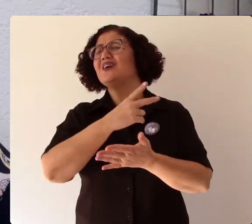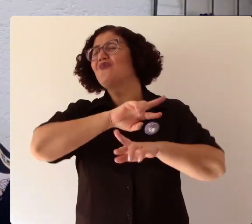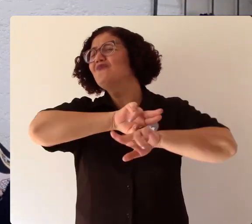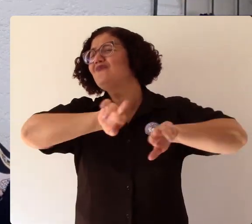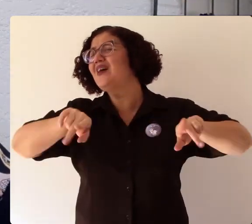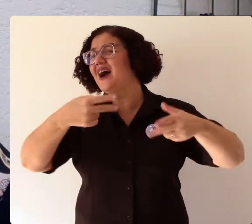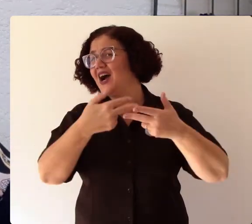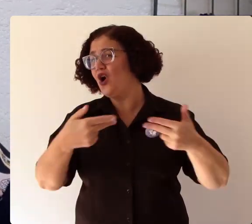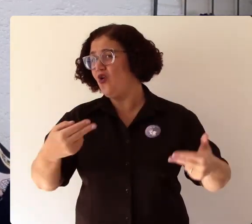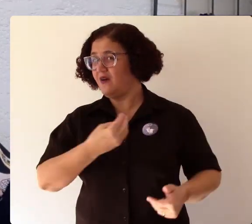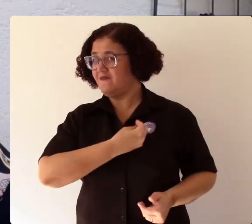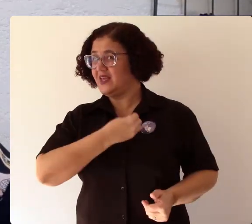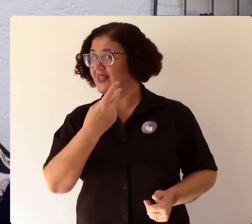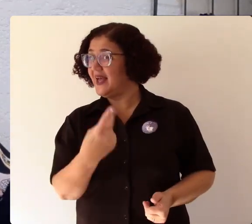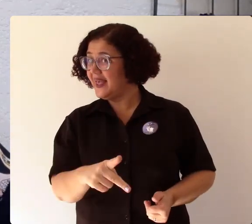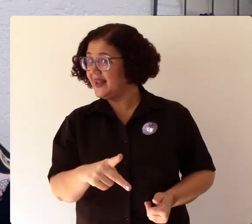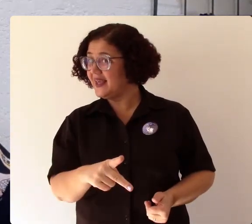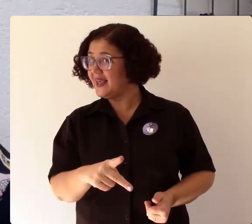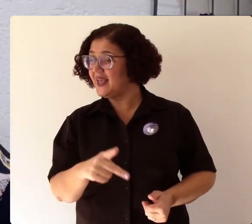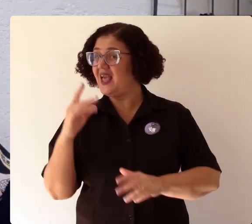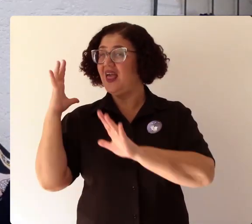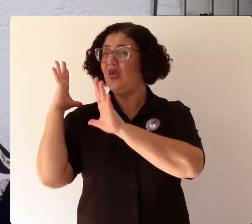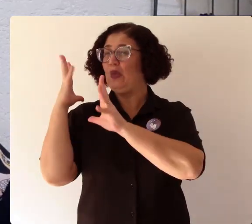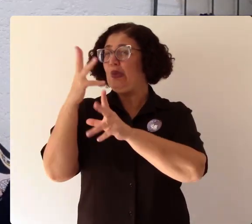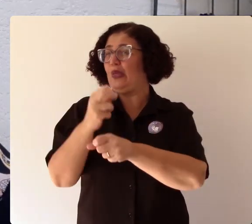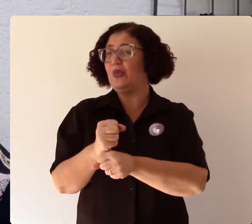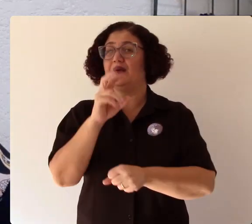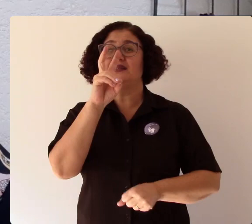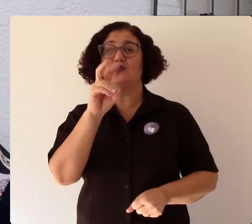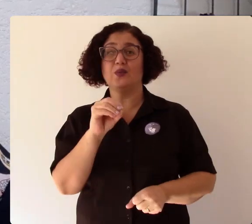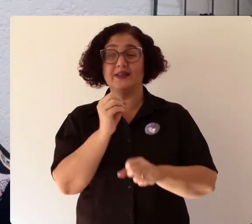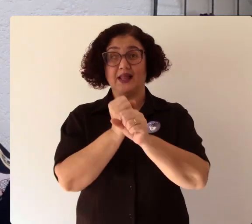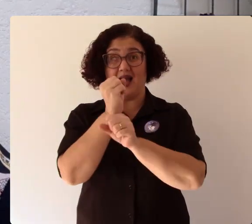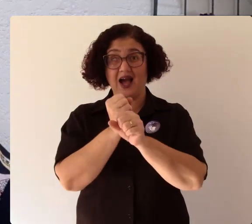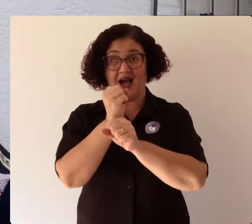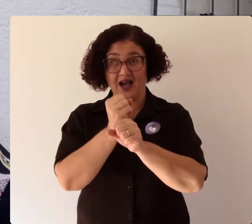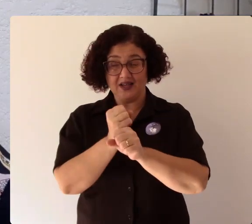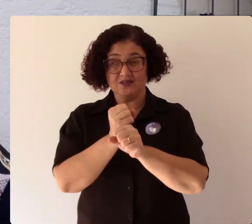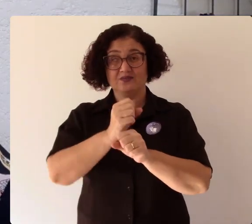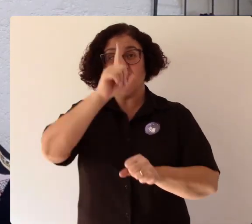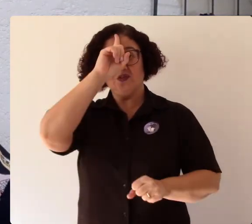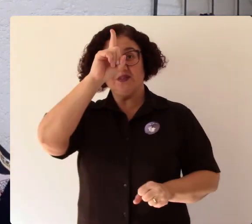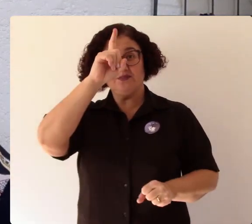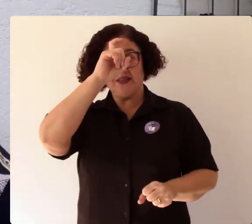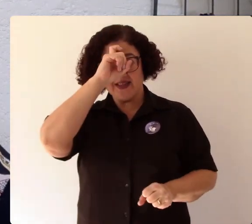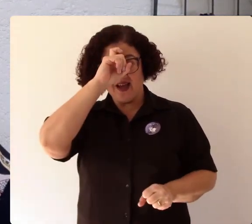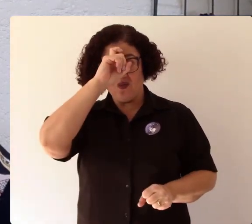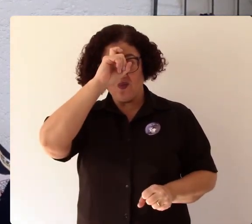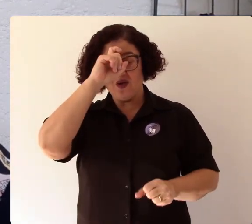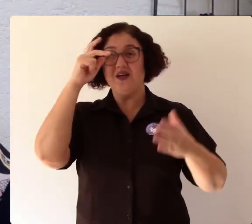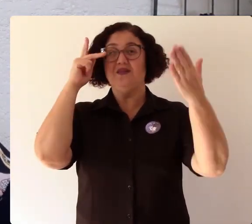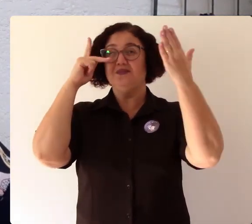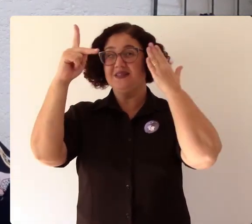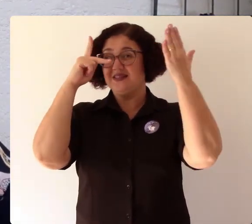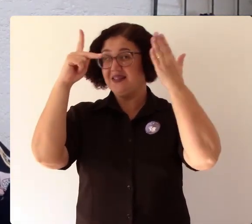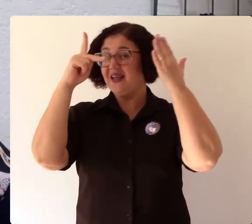passou 50 anos em um hospício. A colônia de Juliana Moreira, Juliana Moreira, no rio.